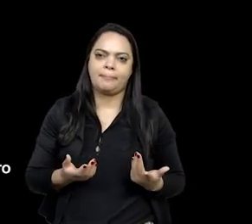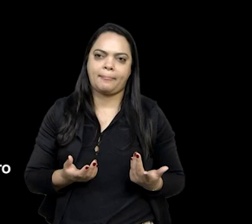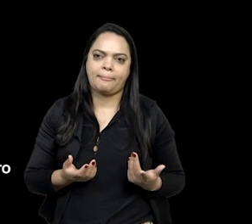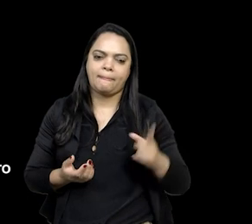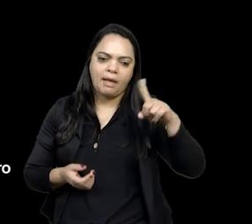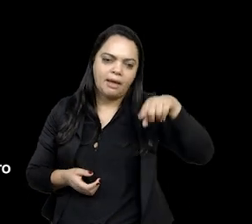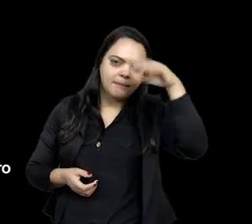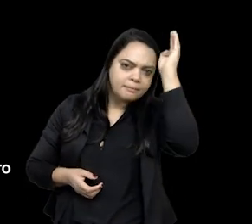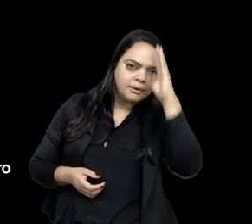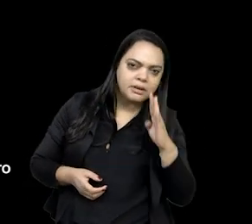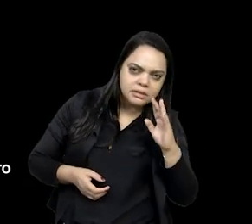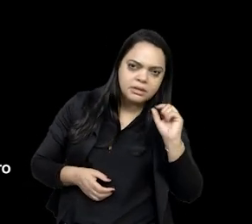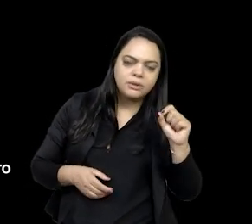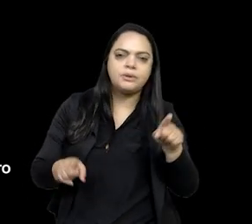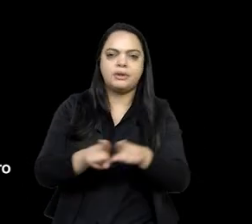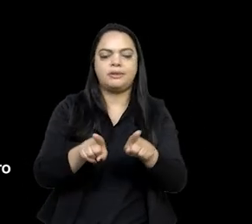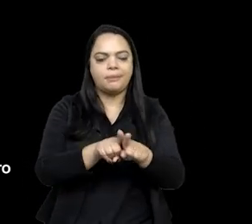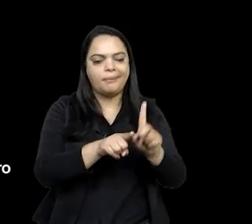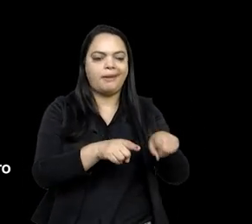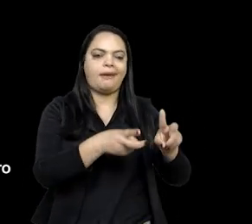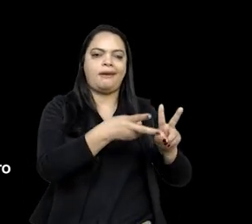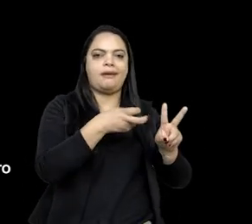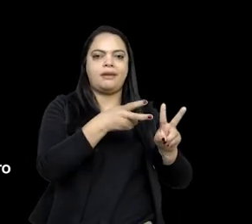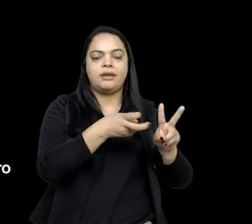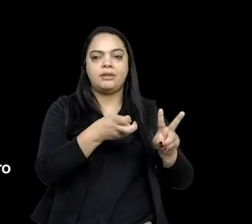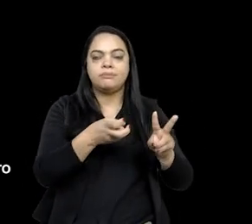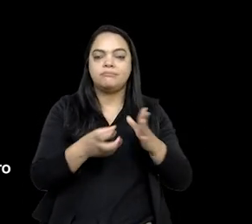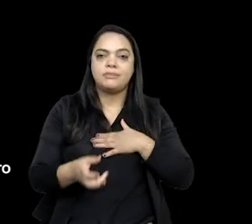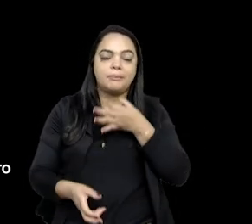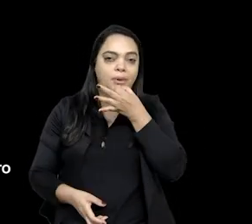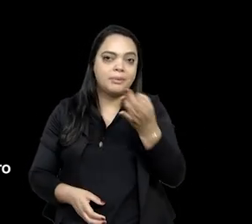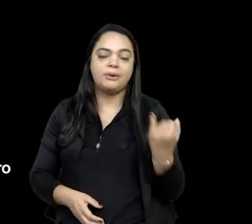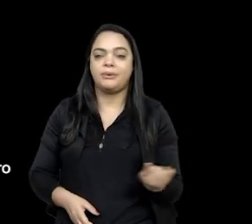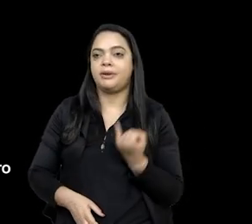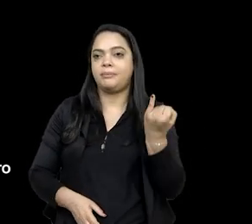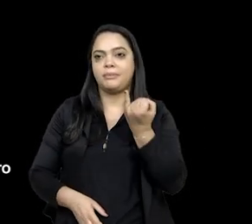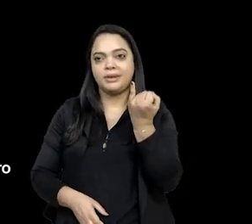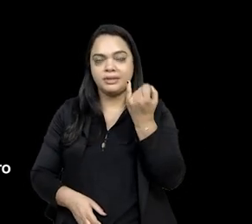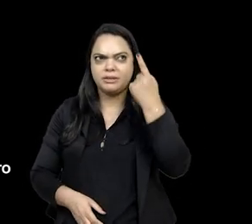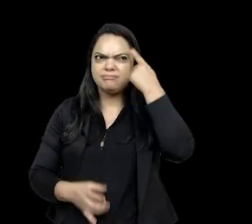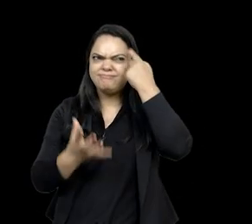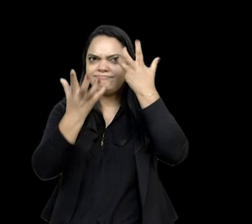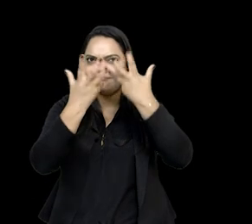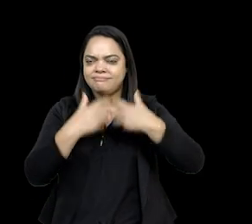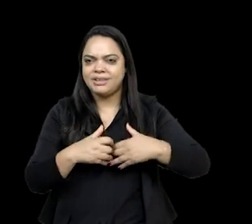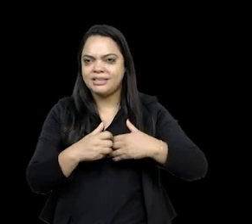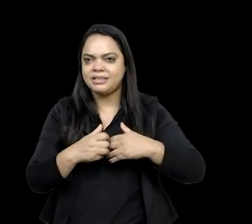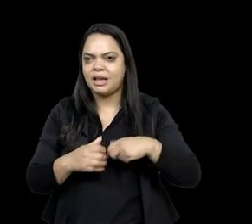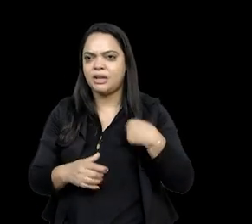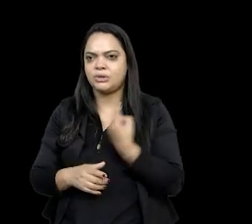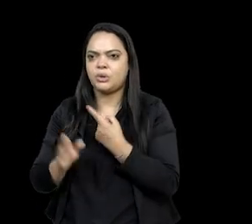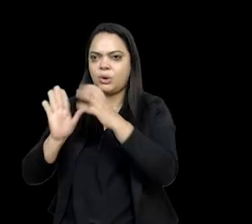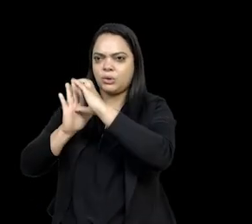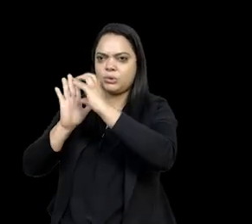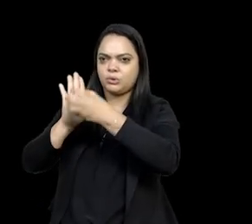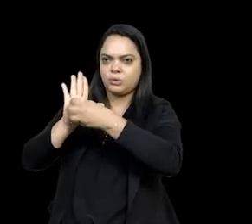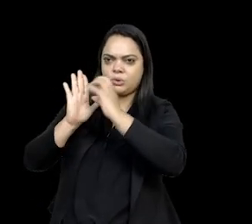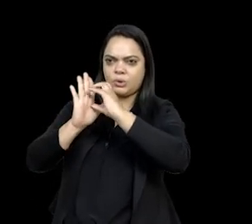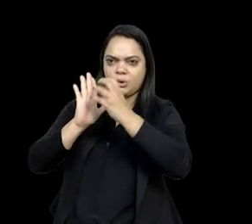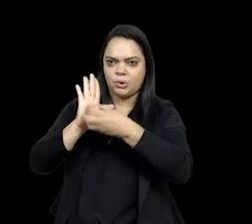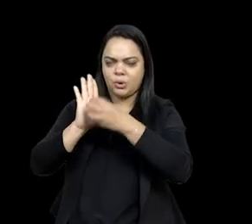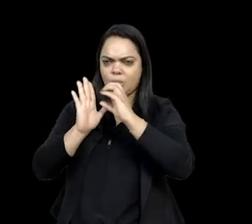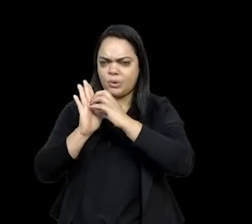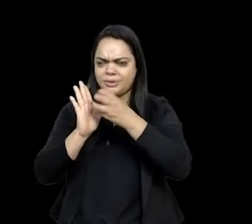brasileiros e são índios também, né, eu acho que é importante para a gente mesmo questionar o nosso conceito de identidade assentado no estado da nação e